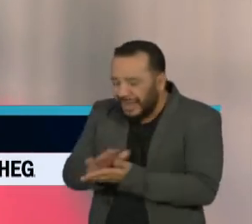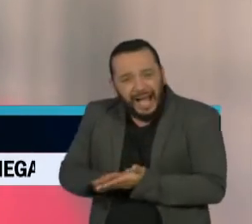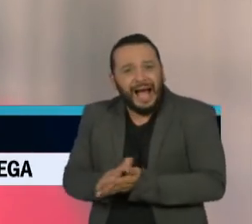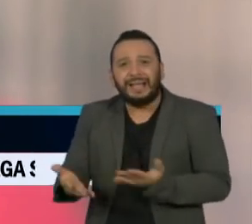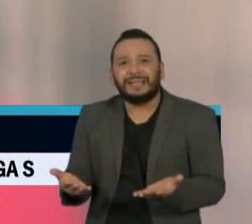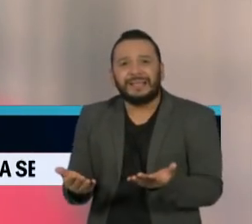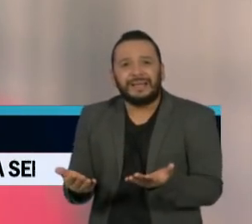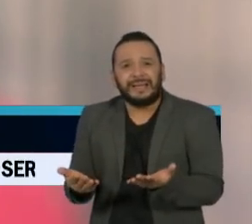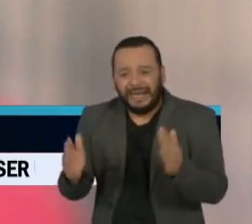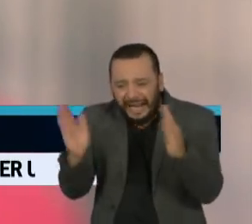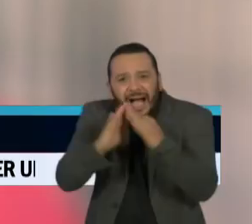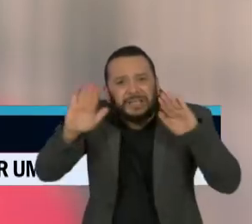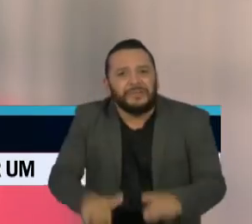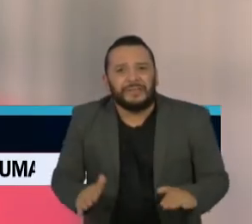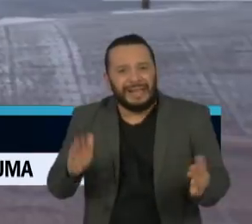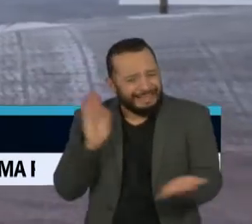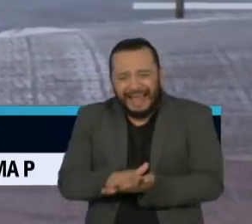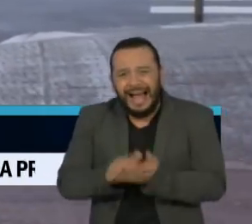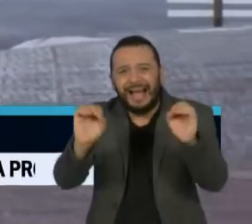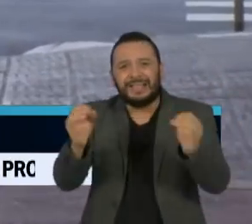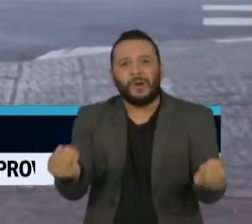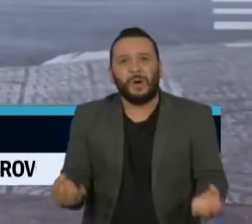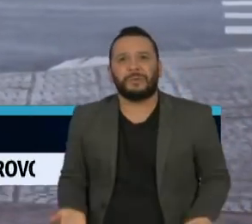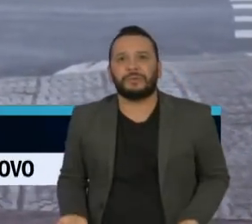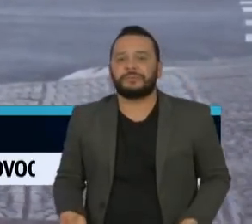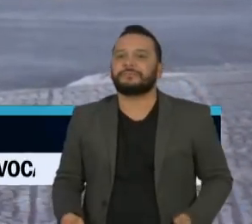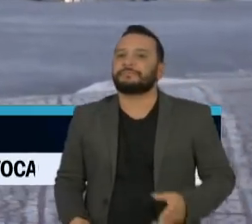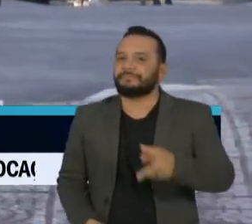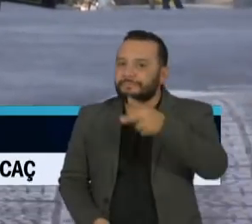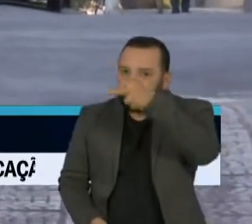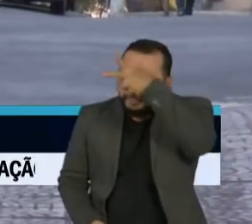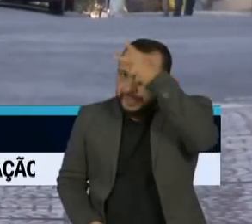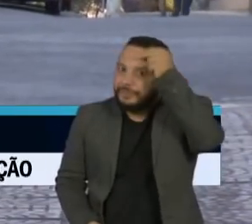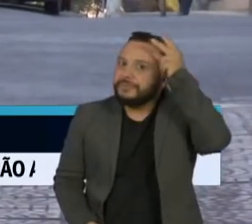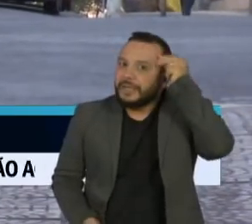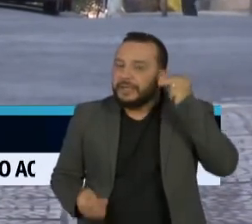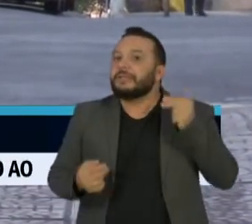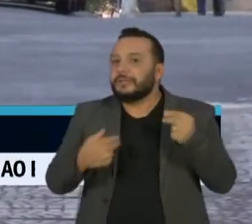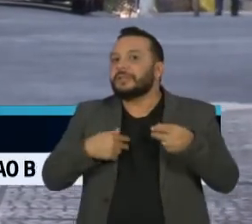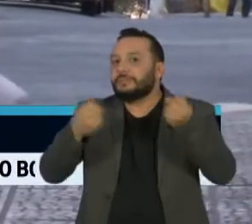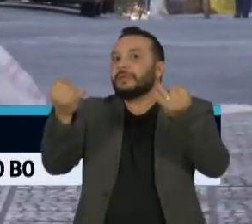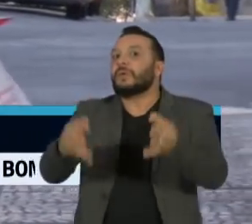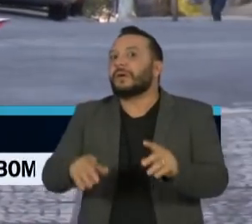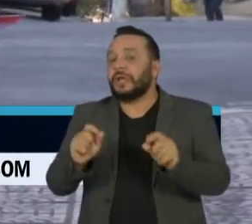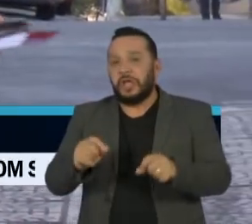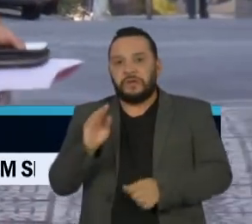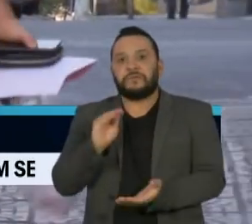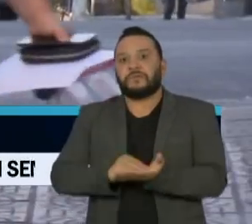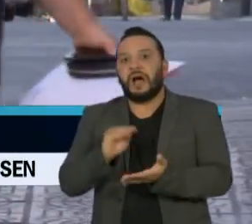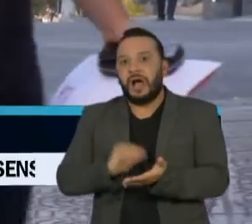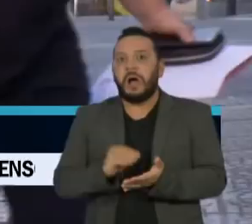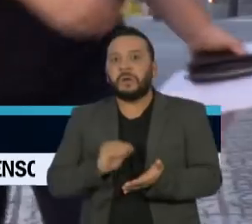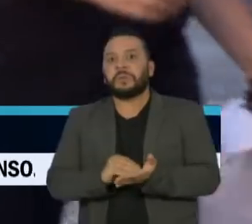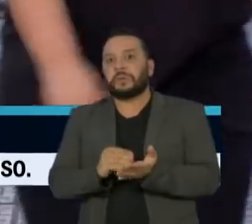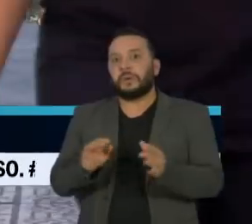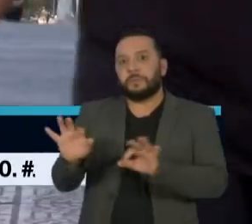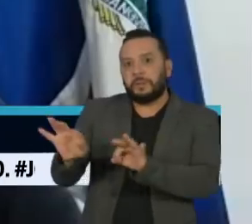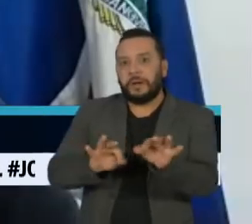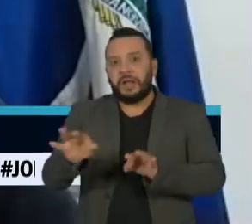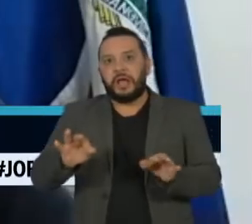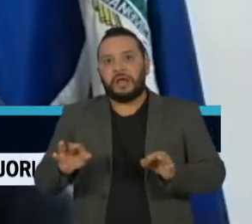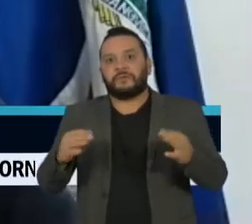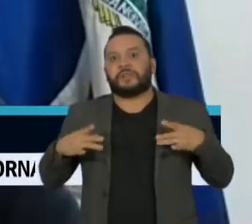que um fique em casa, funcione. O prefeito da cidade diz que faltou tempo hábil para antecipar os feriados.